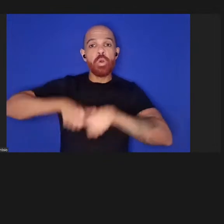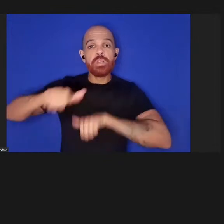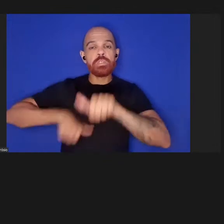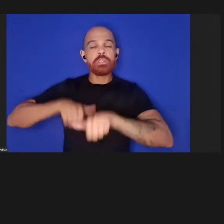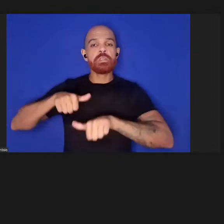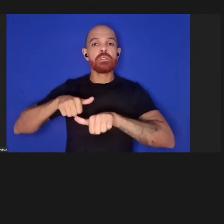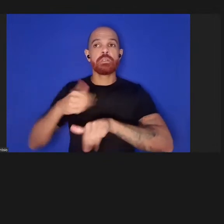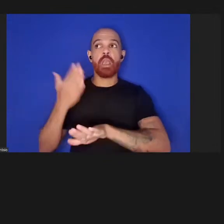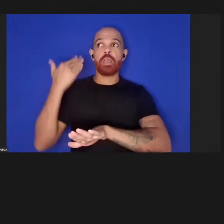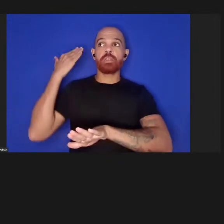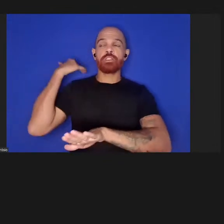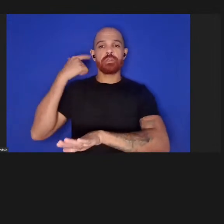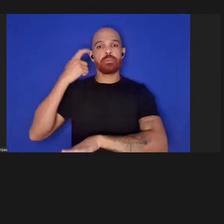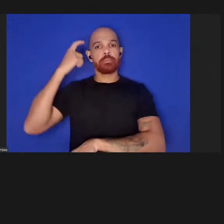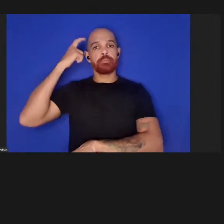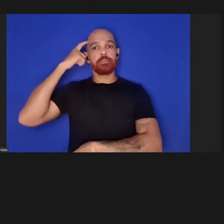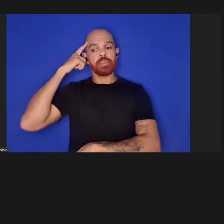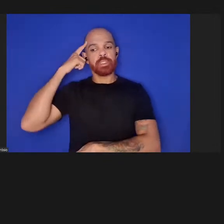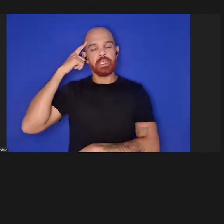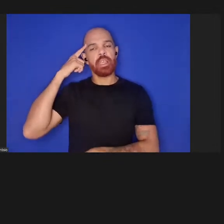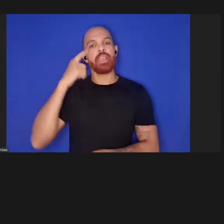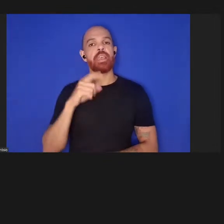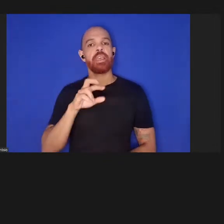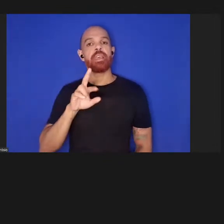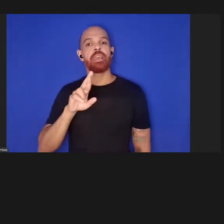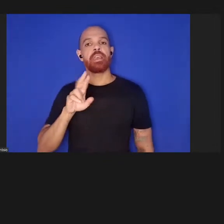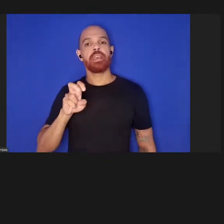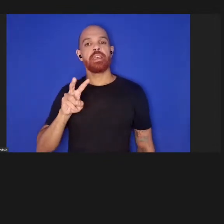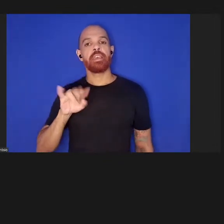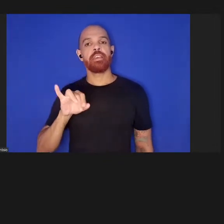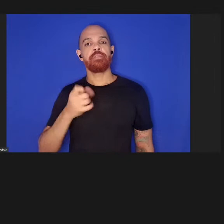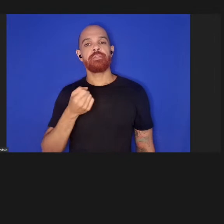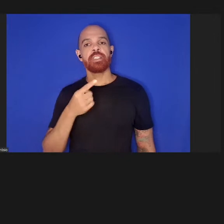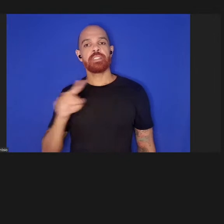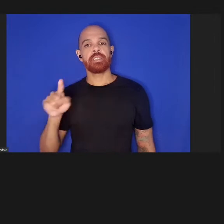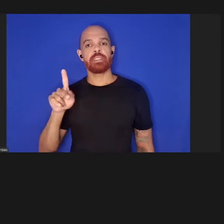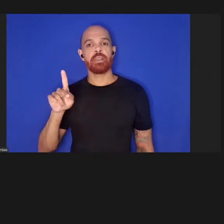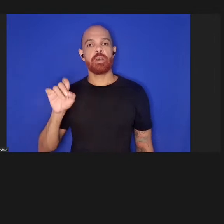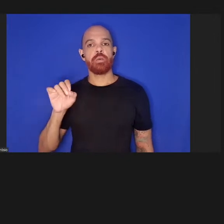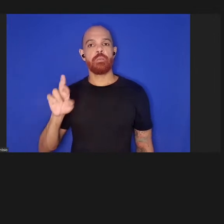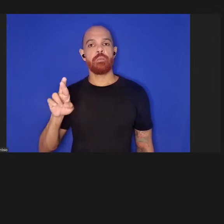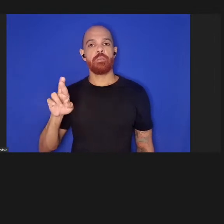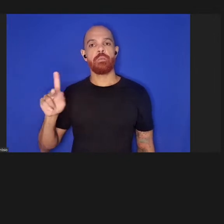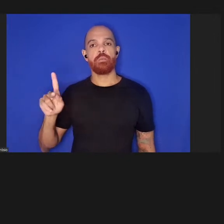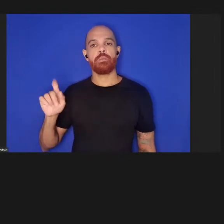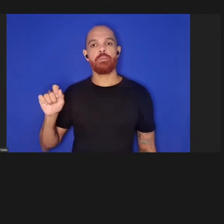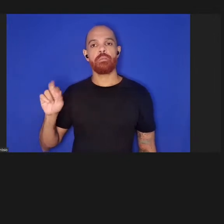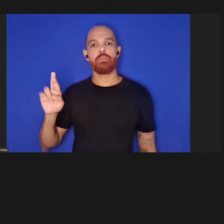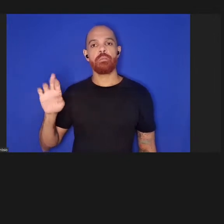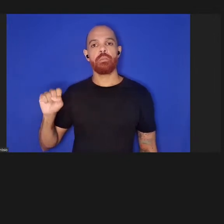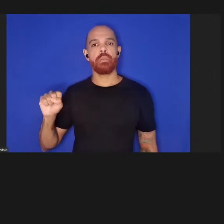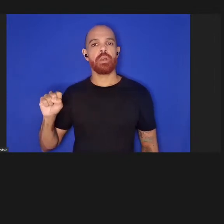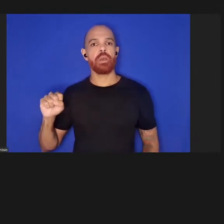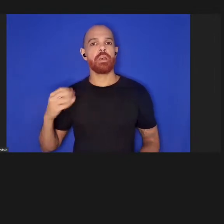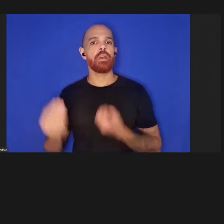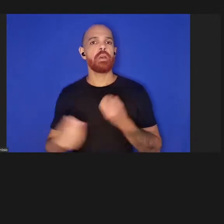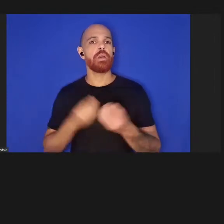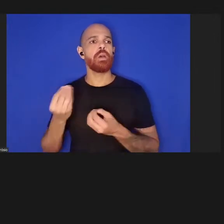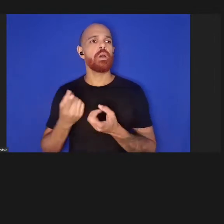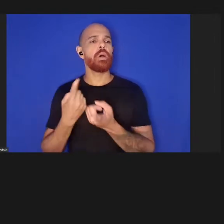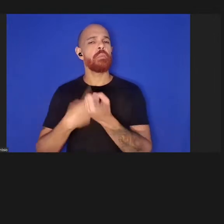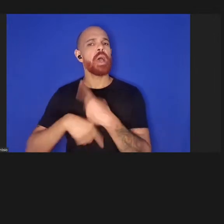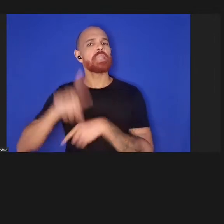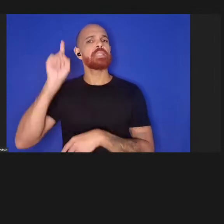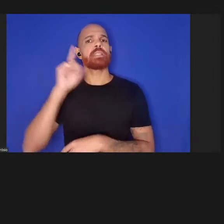princípio da revisão por pares. Como é que nós podemos acelerar o